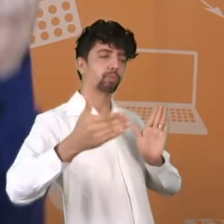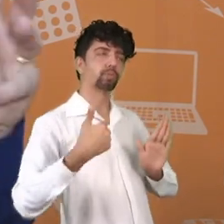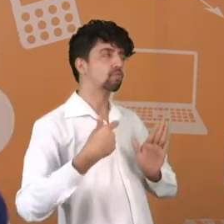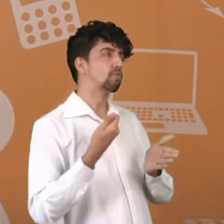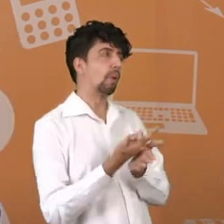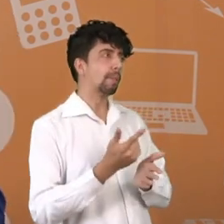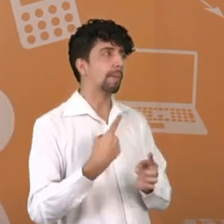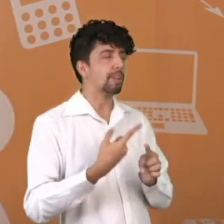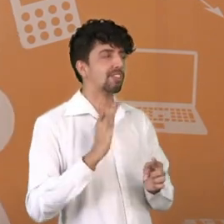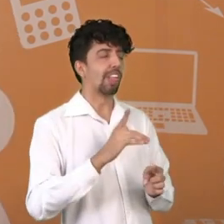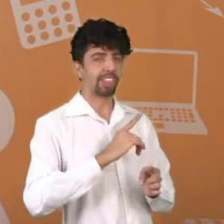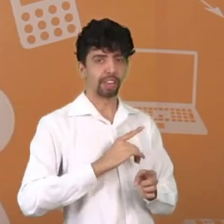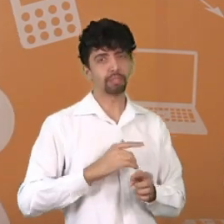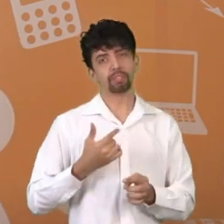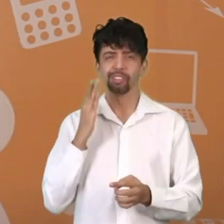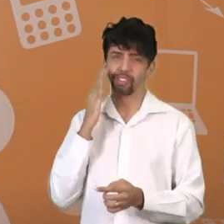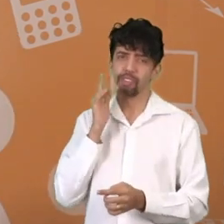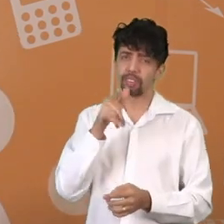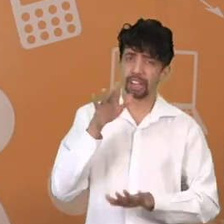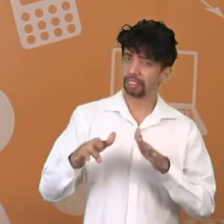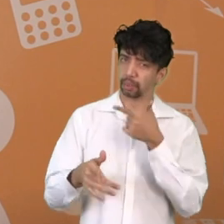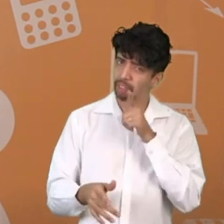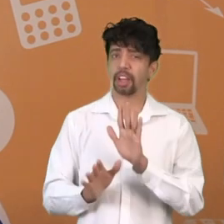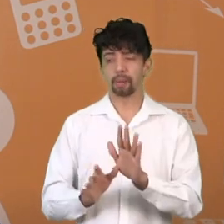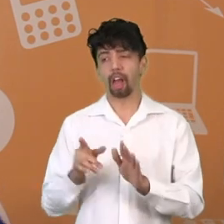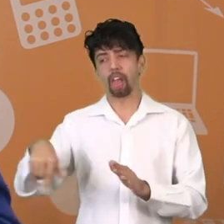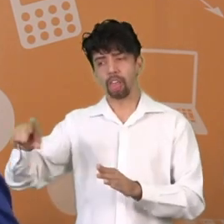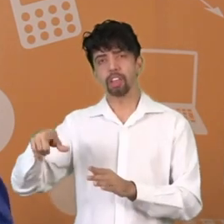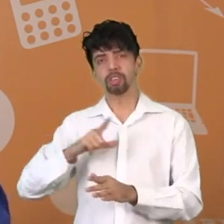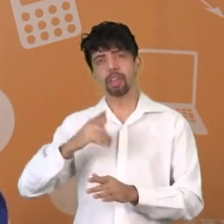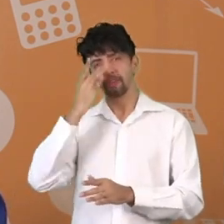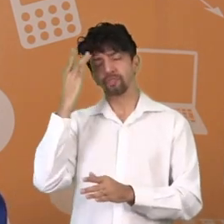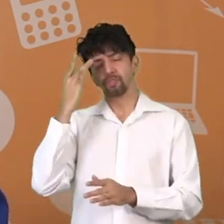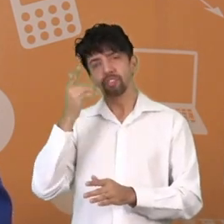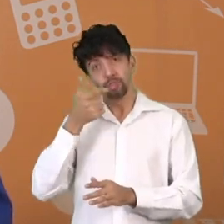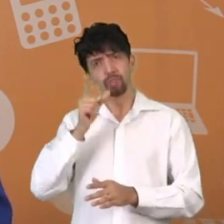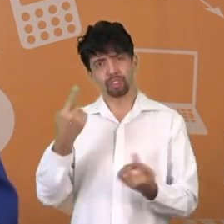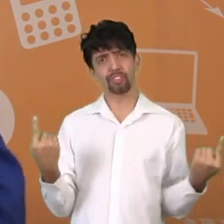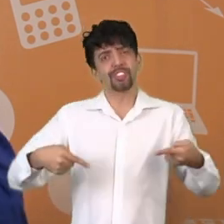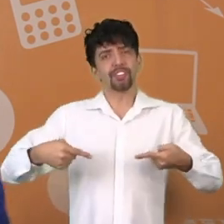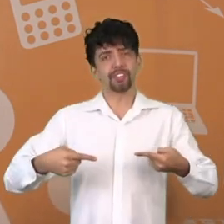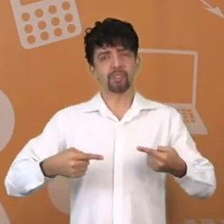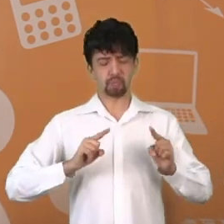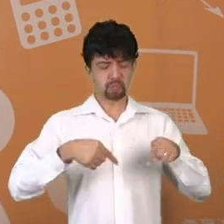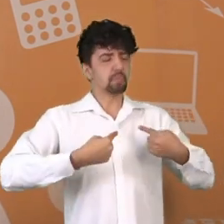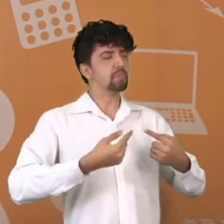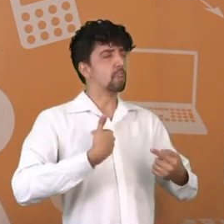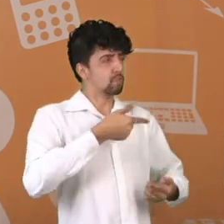não deva comprar, mas teve pessoas que já entraram nesse desafio e conseguiram. E perceberam que tinha mais de